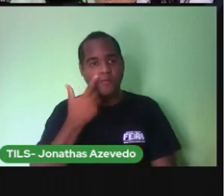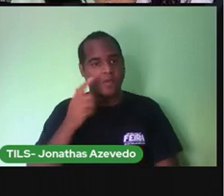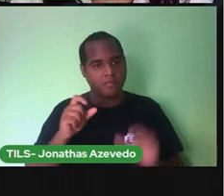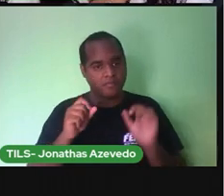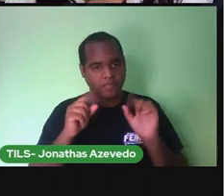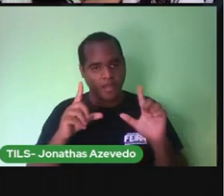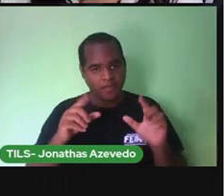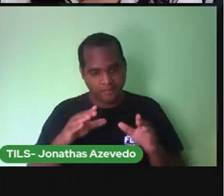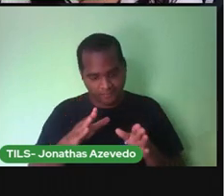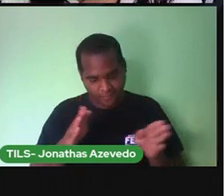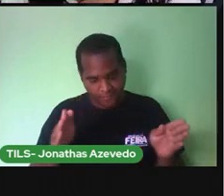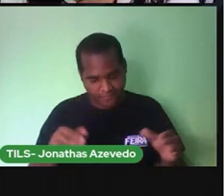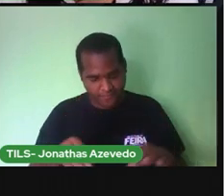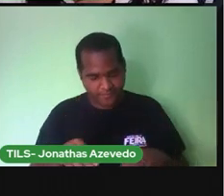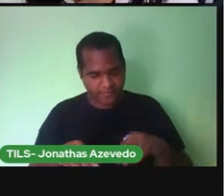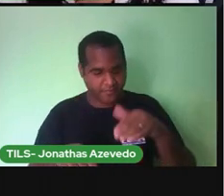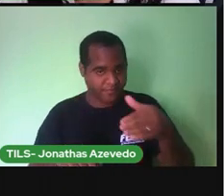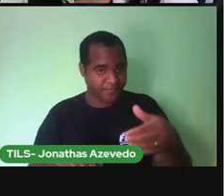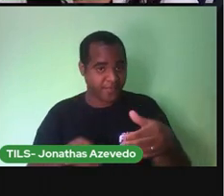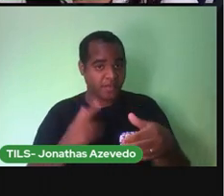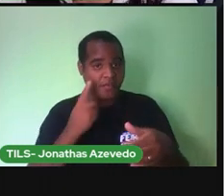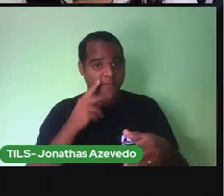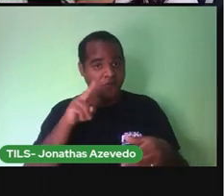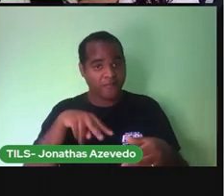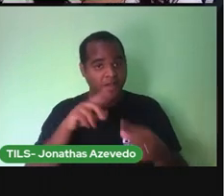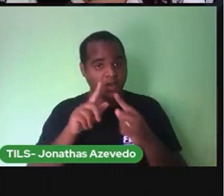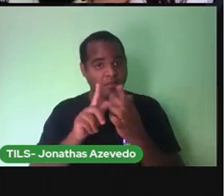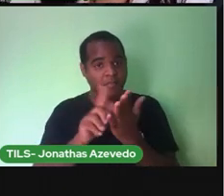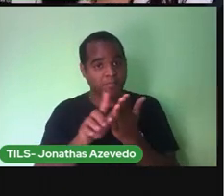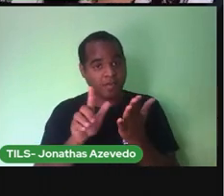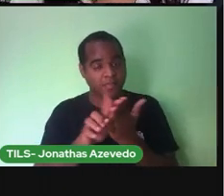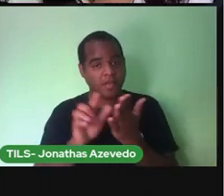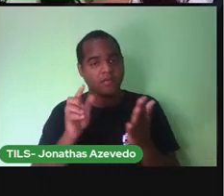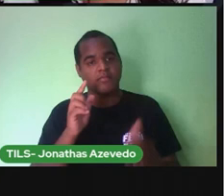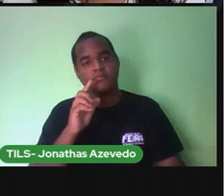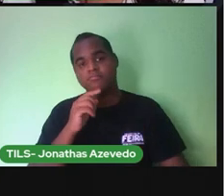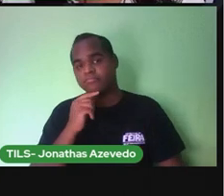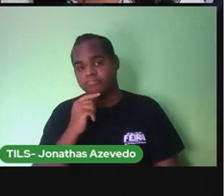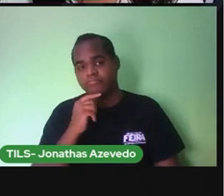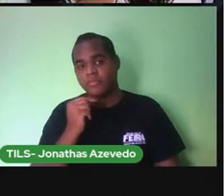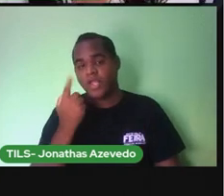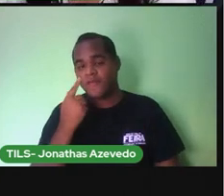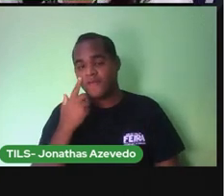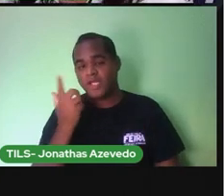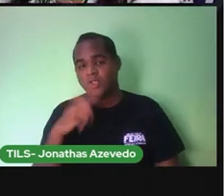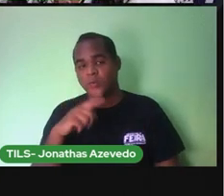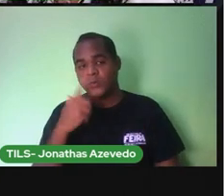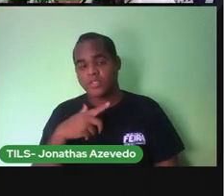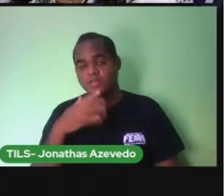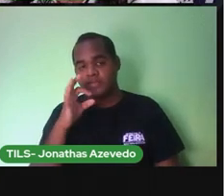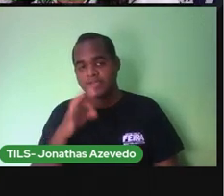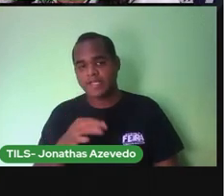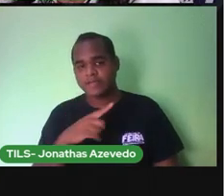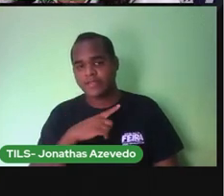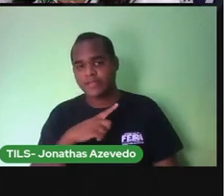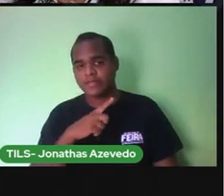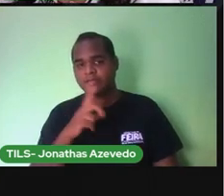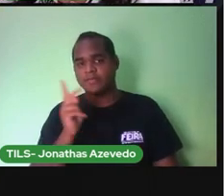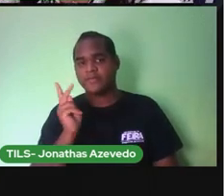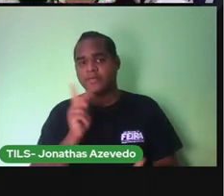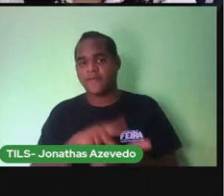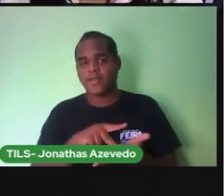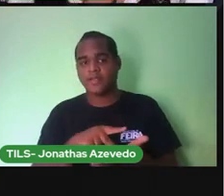aí você lê o papelzinho e vê se você já está perto de